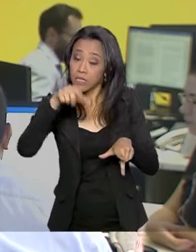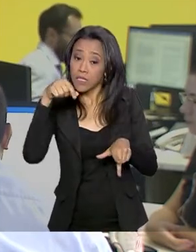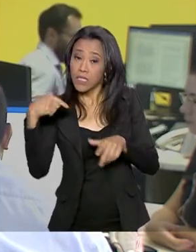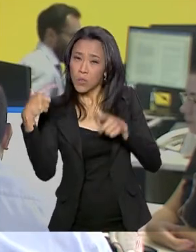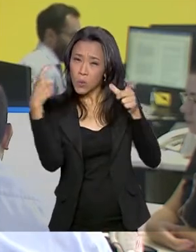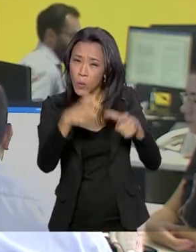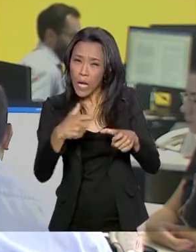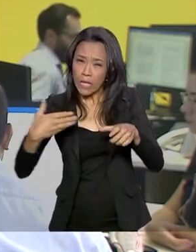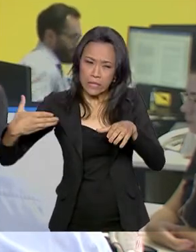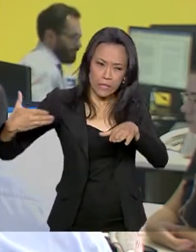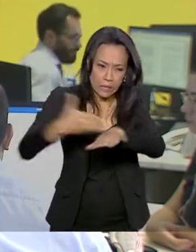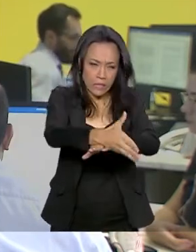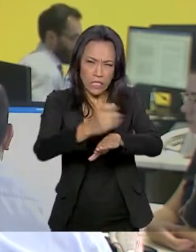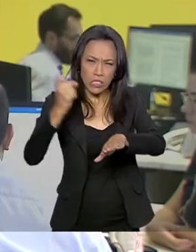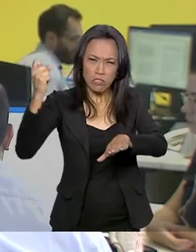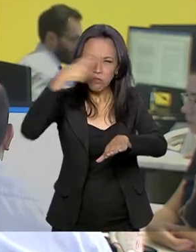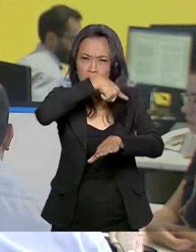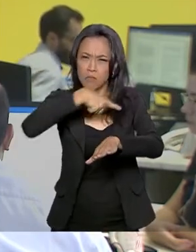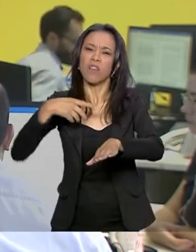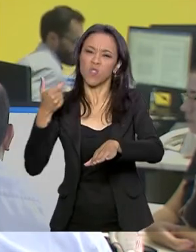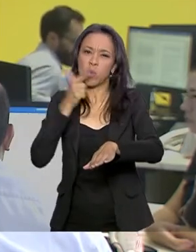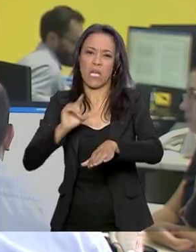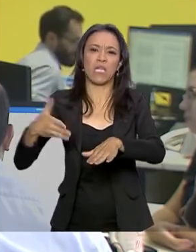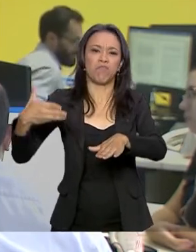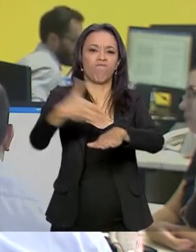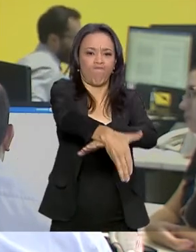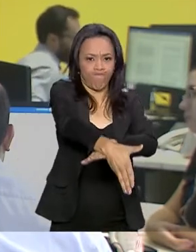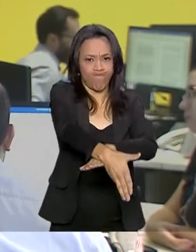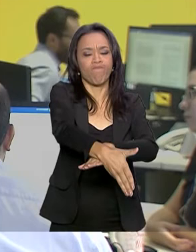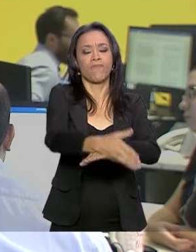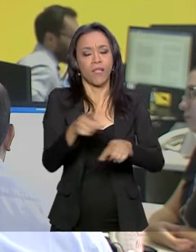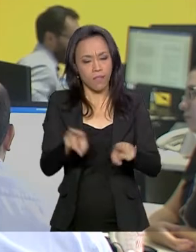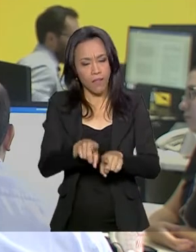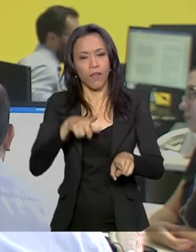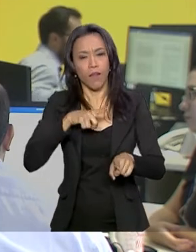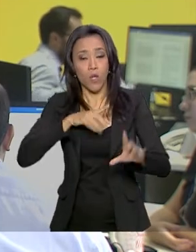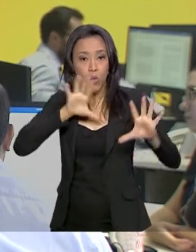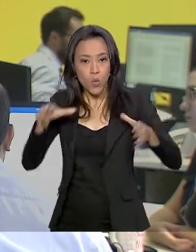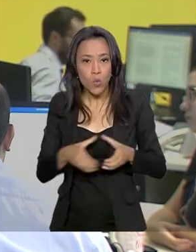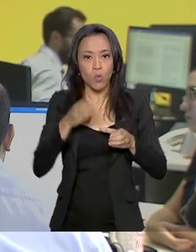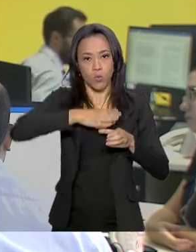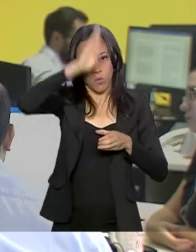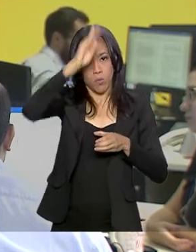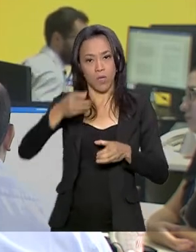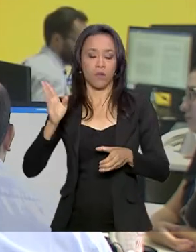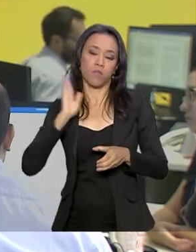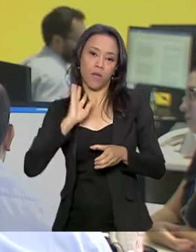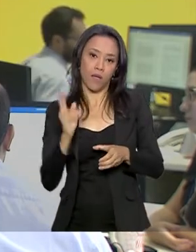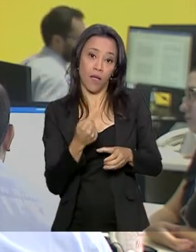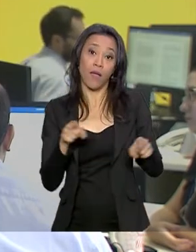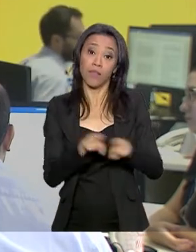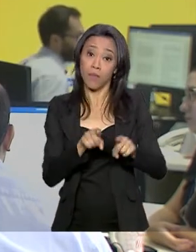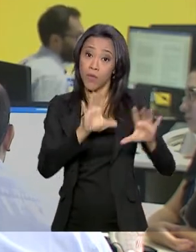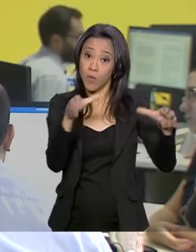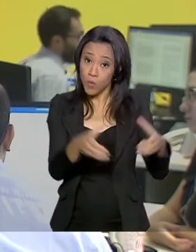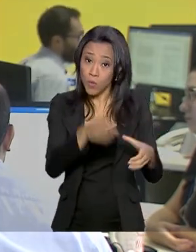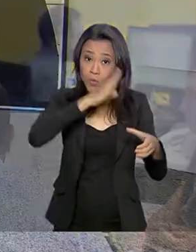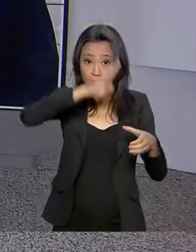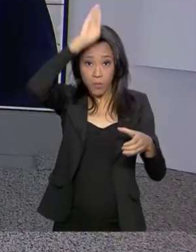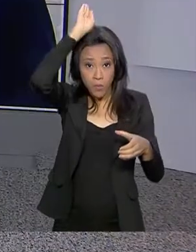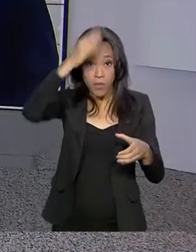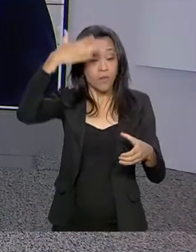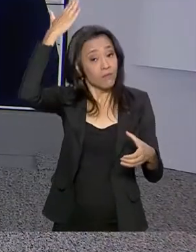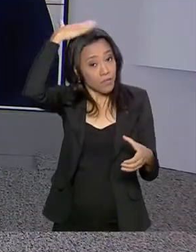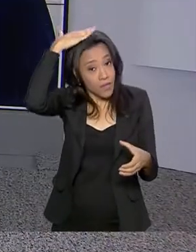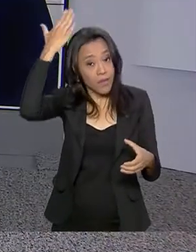acesso. Eles vão integrar uma força-tarefa formada ainda por bombeiros de Minas Gerais e também do Paraná, Renata. Obrigada,